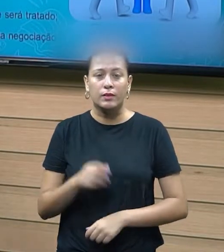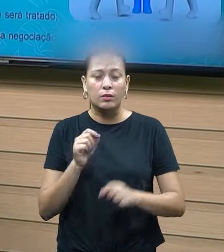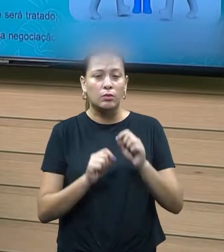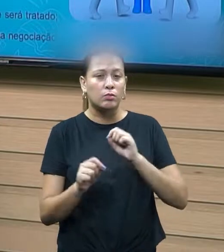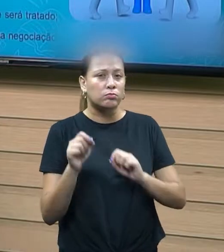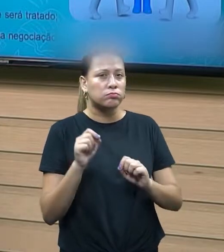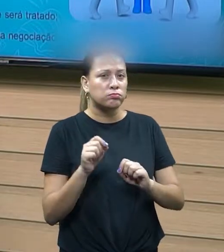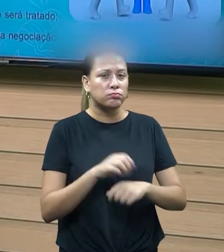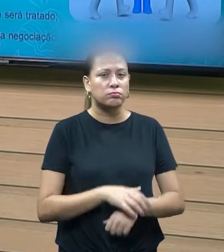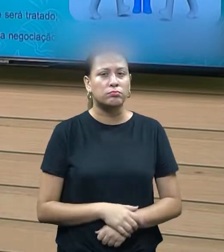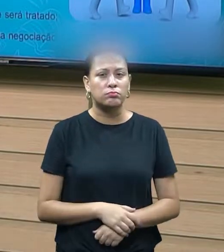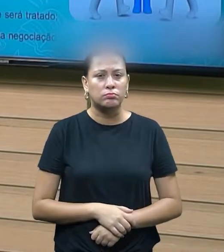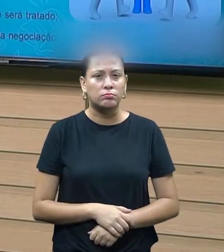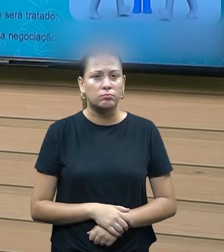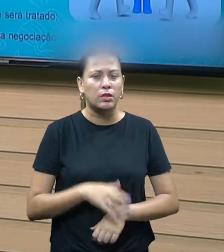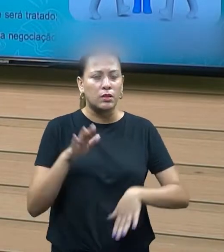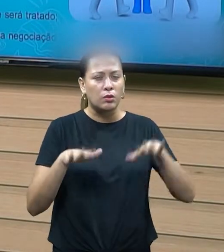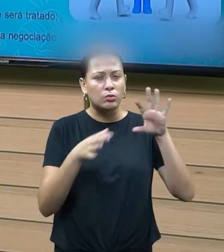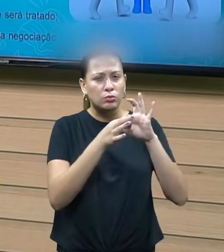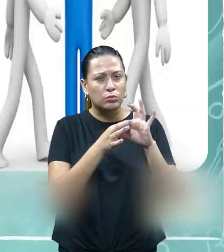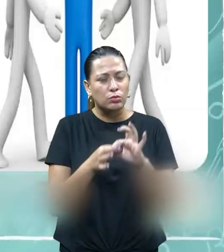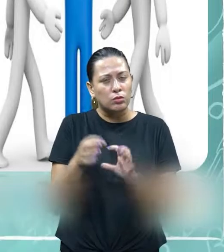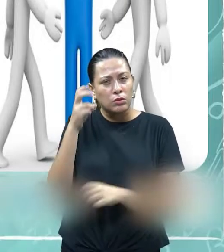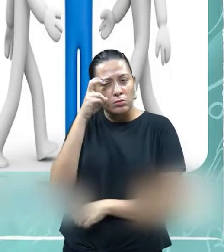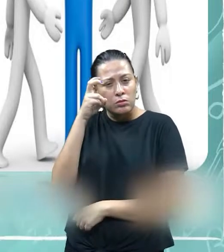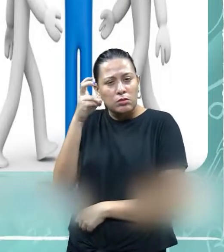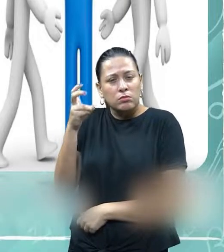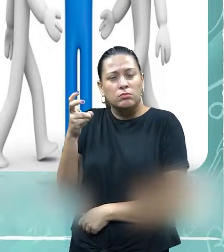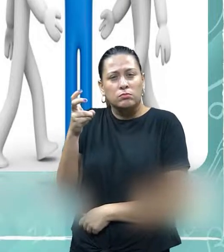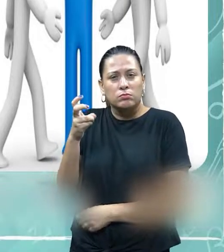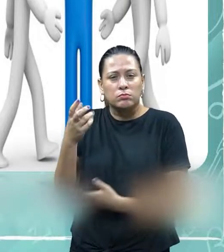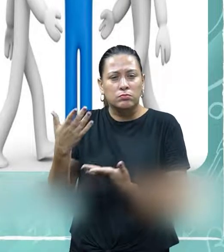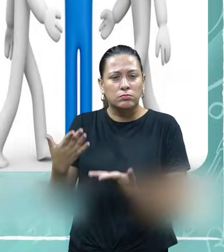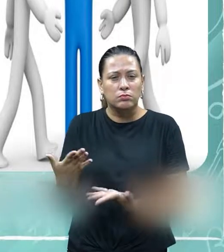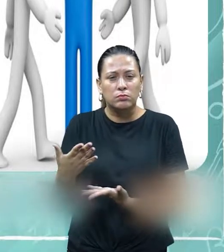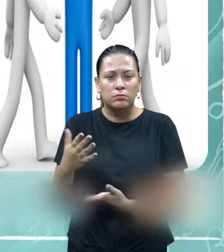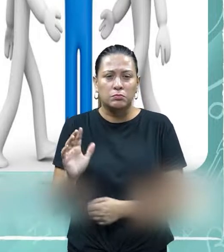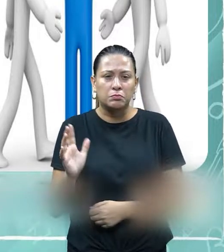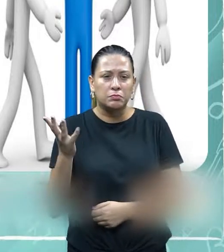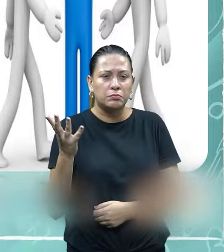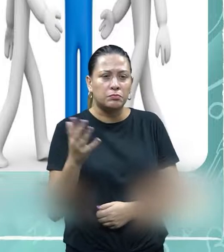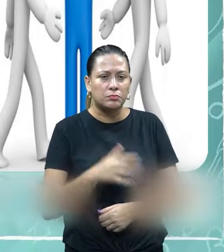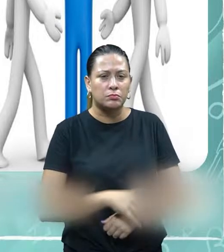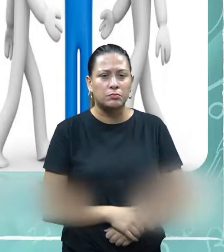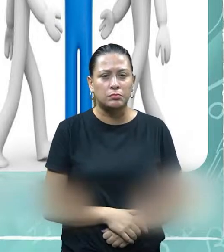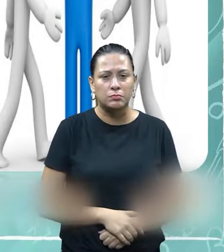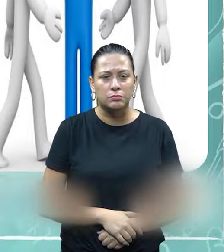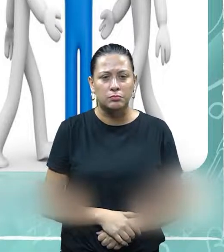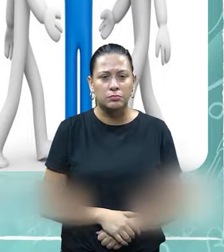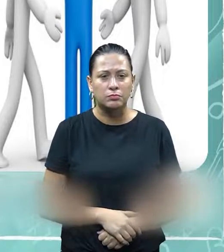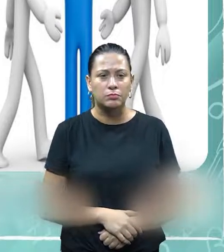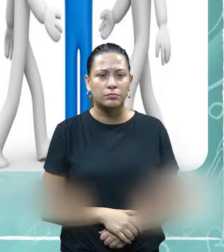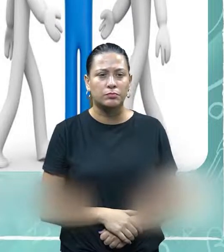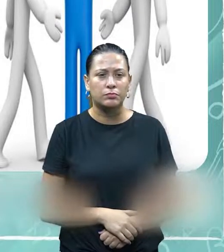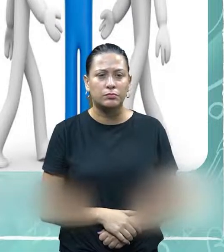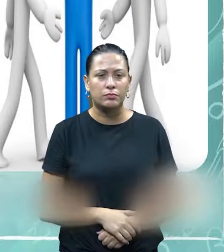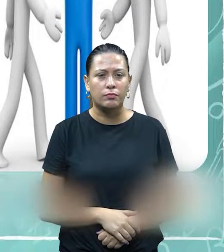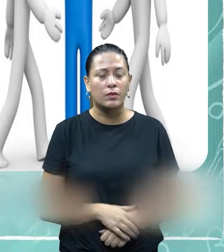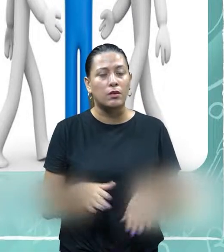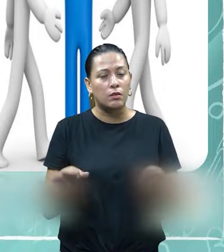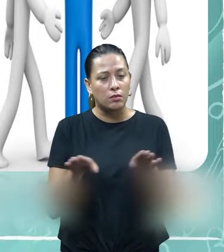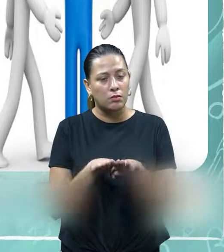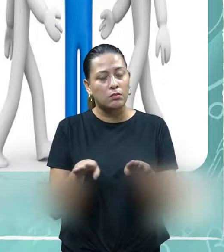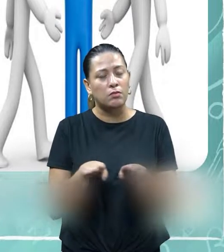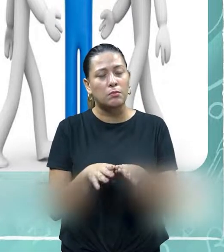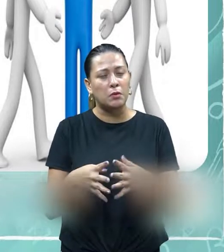inteligente em certos processos. Outra questão que ela coloca bem clara também é a questão de diminuir as